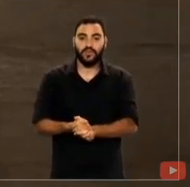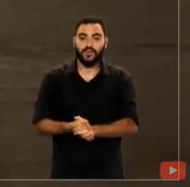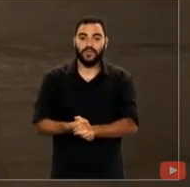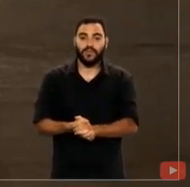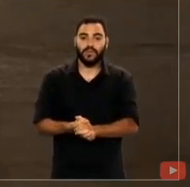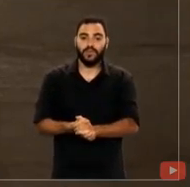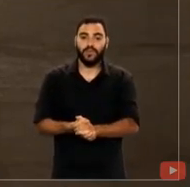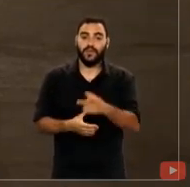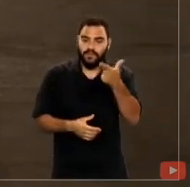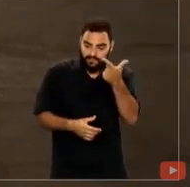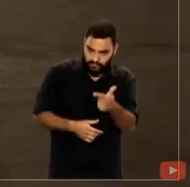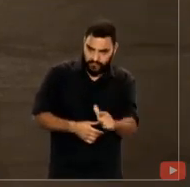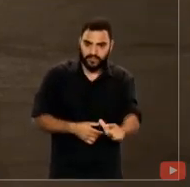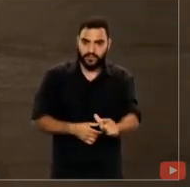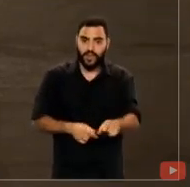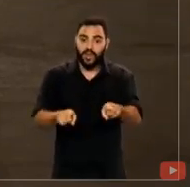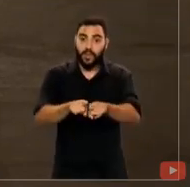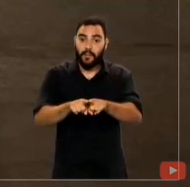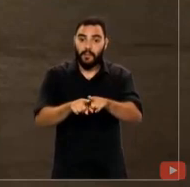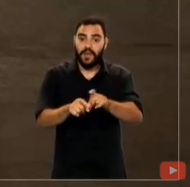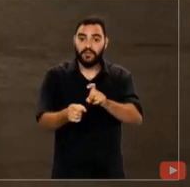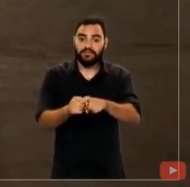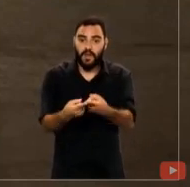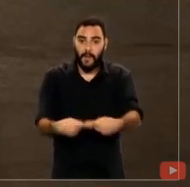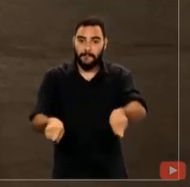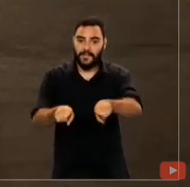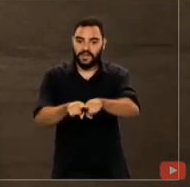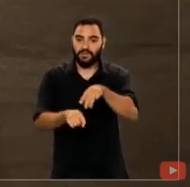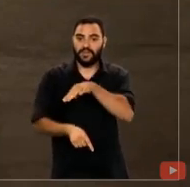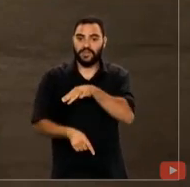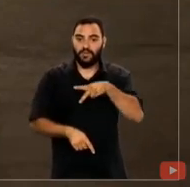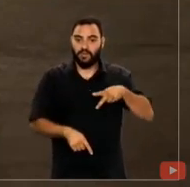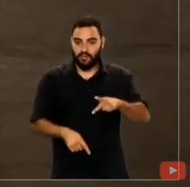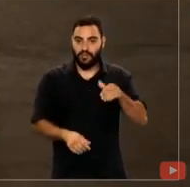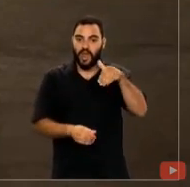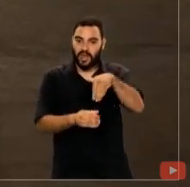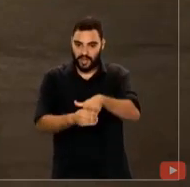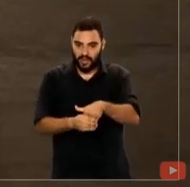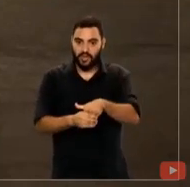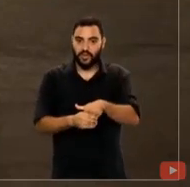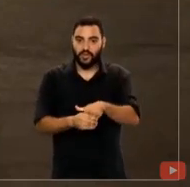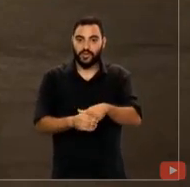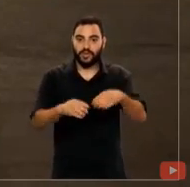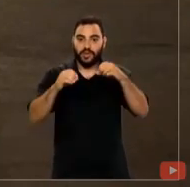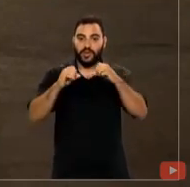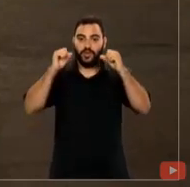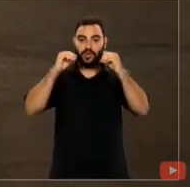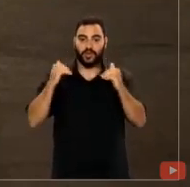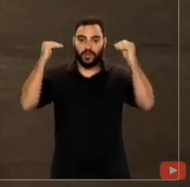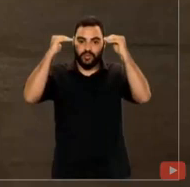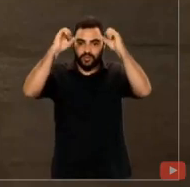e reforçamos a parceria do Ministério Público Eleitoral com o Tribunal Superior Eleitoral,